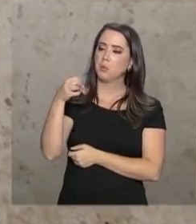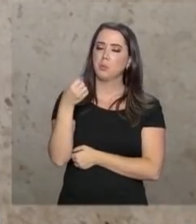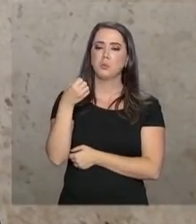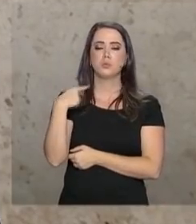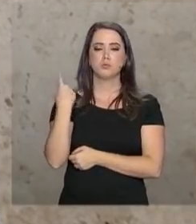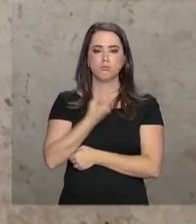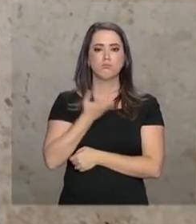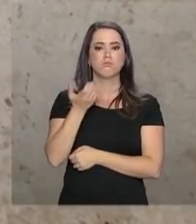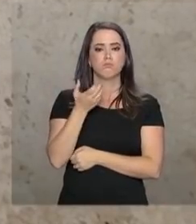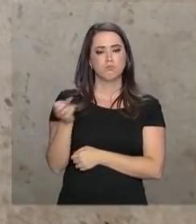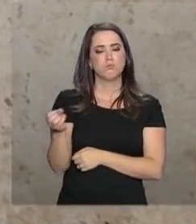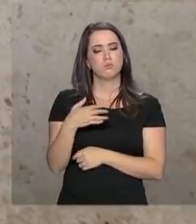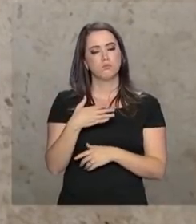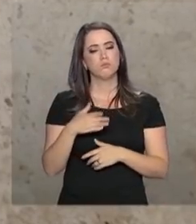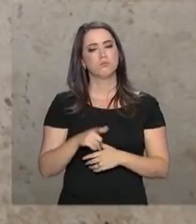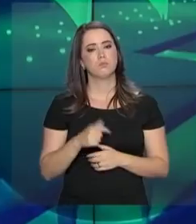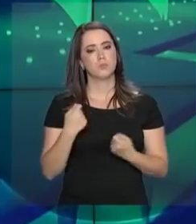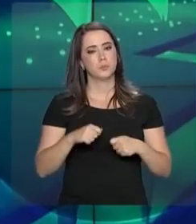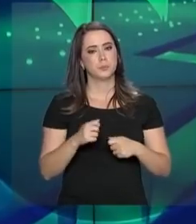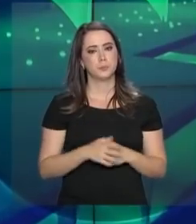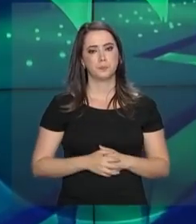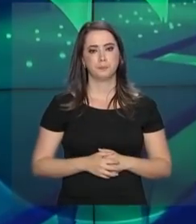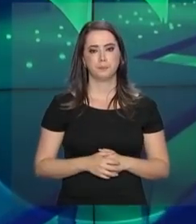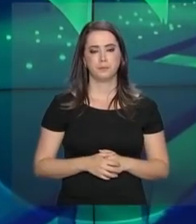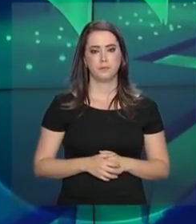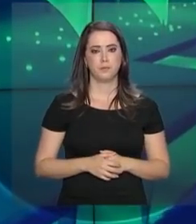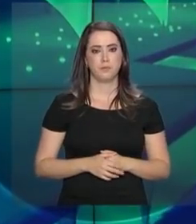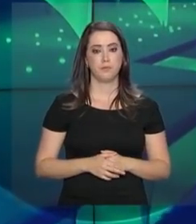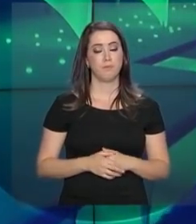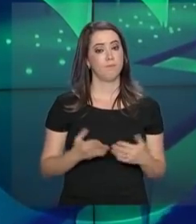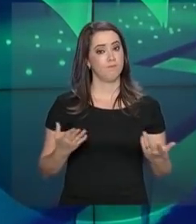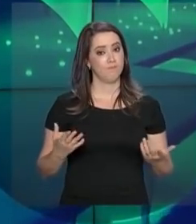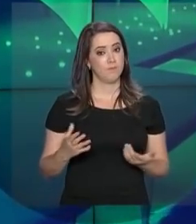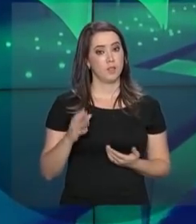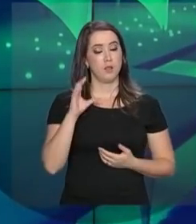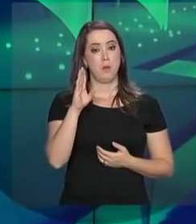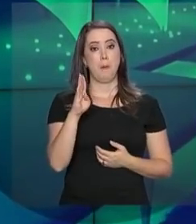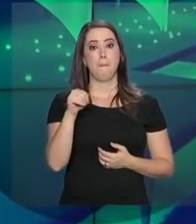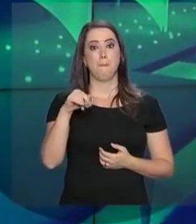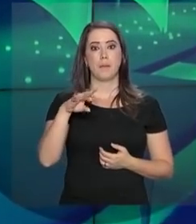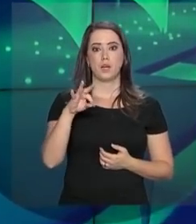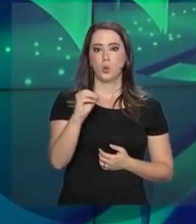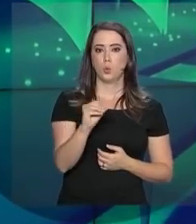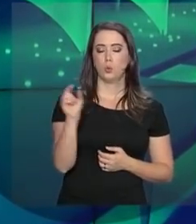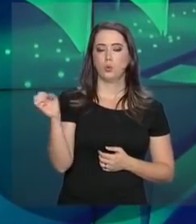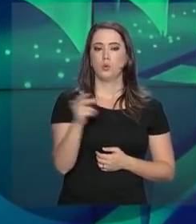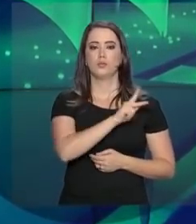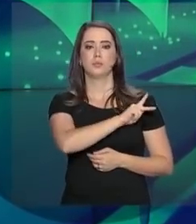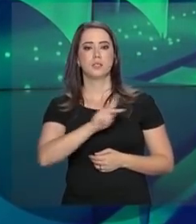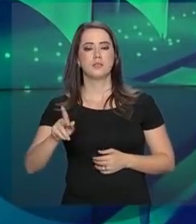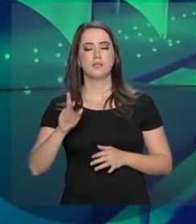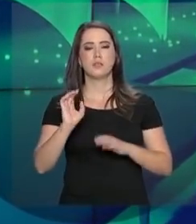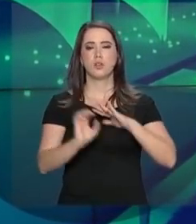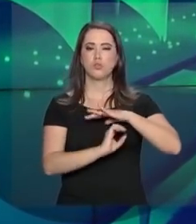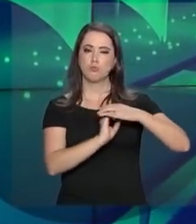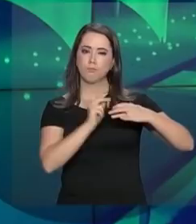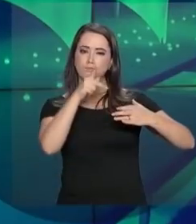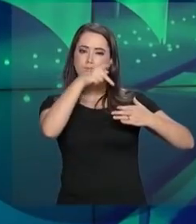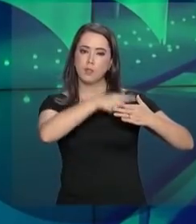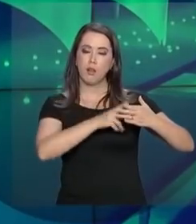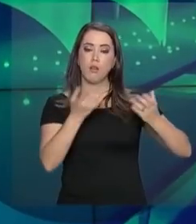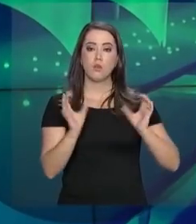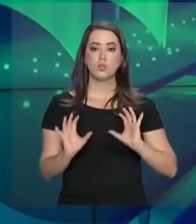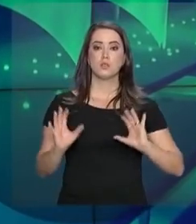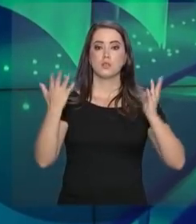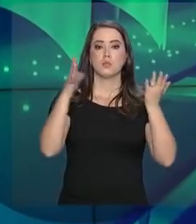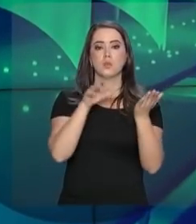que é o que nós estamos precisando nesse momento. Roberto Castelo Branco é o novo presidente da Petrobras. A cerimônia de posse foi